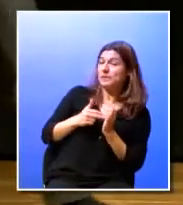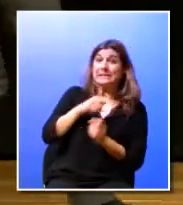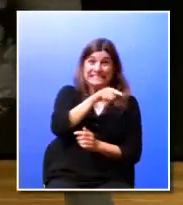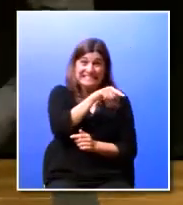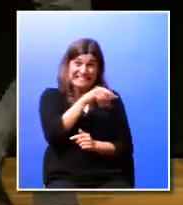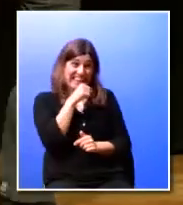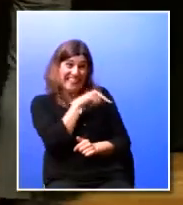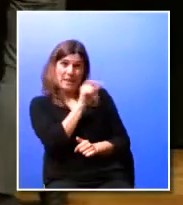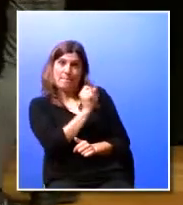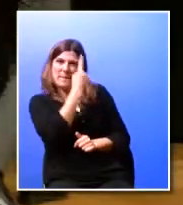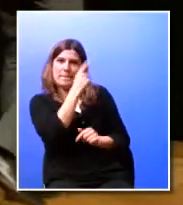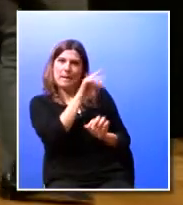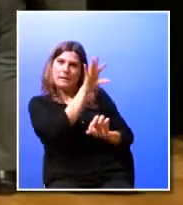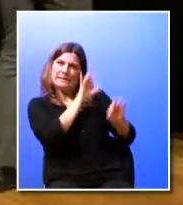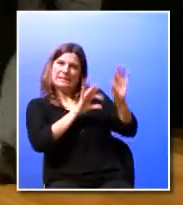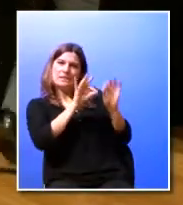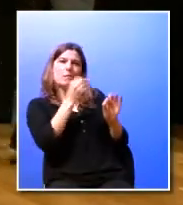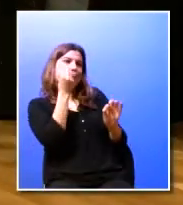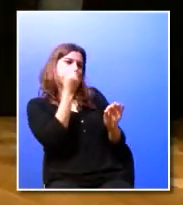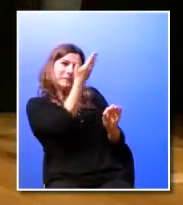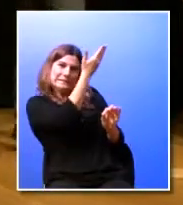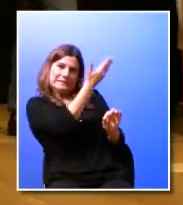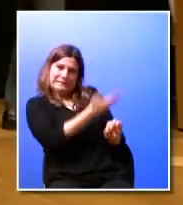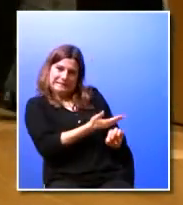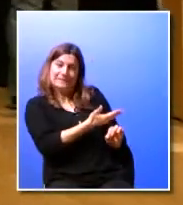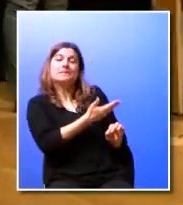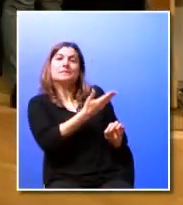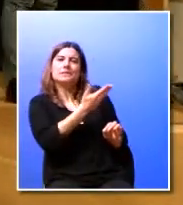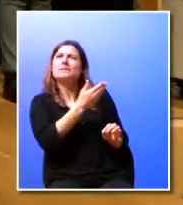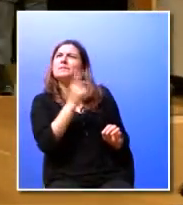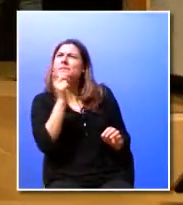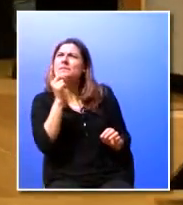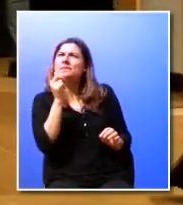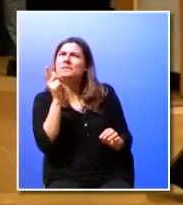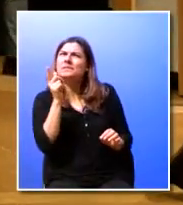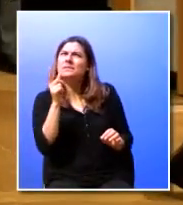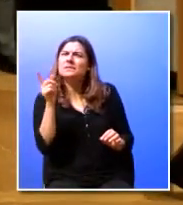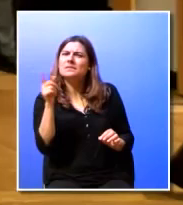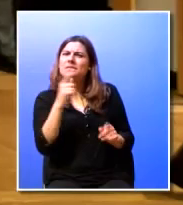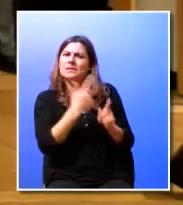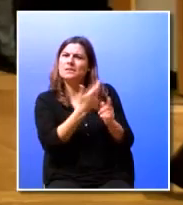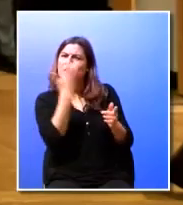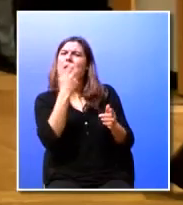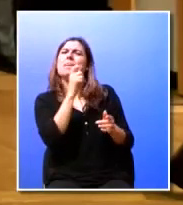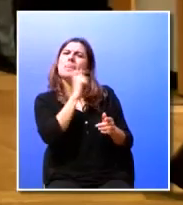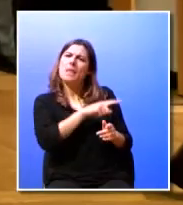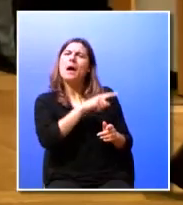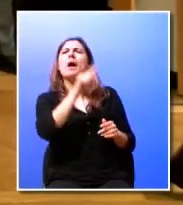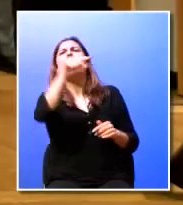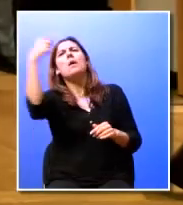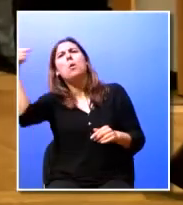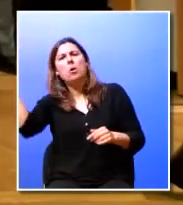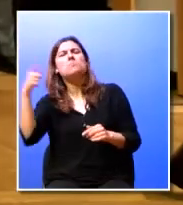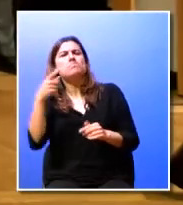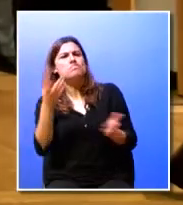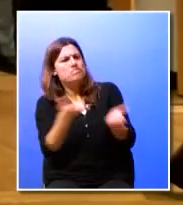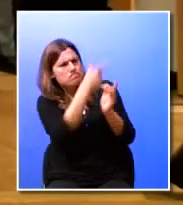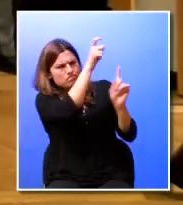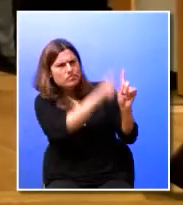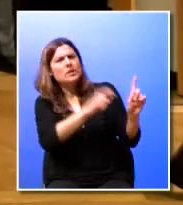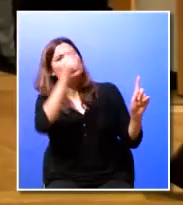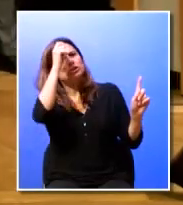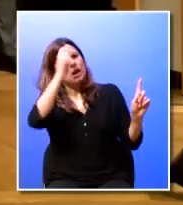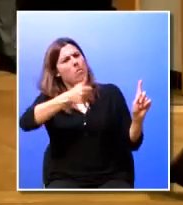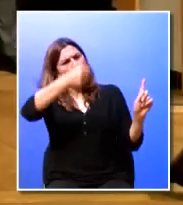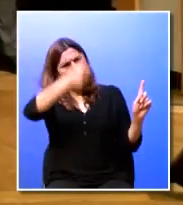feita a primeira seleção natural da espécie os mais bem sucedidos são aqueles que são capazes de convencer os outros de que o estagiário é